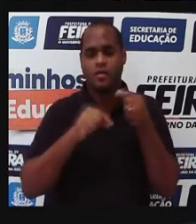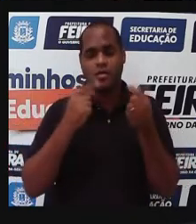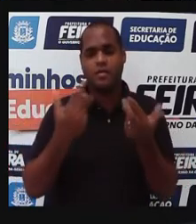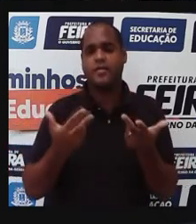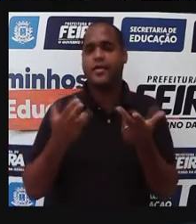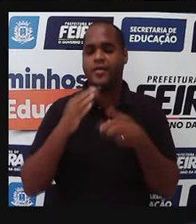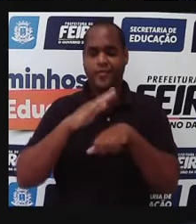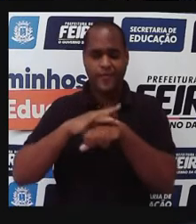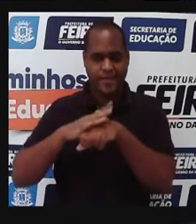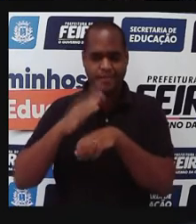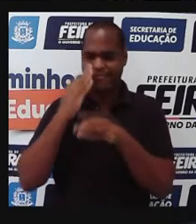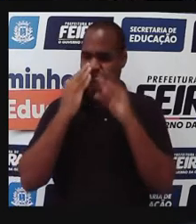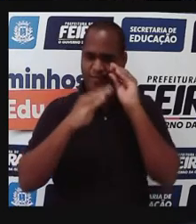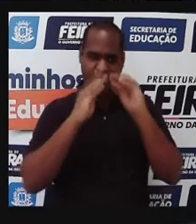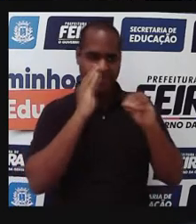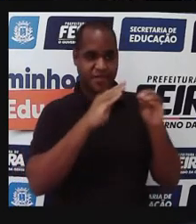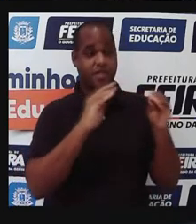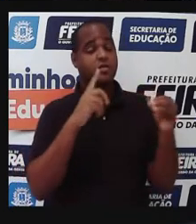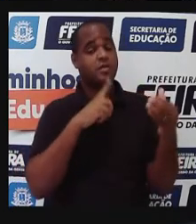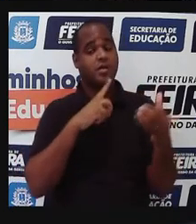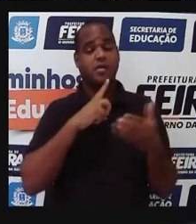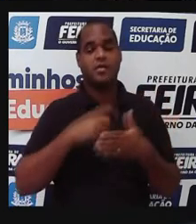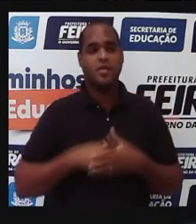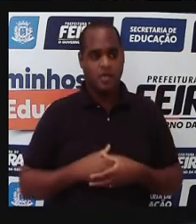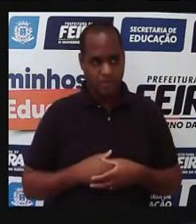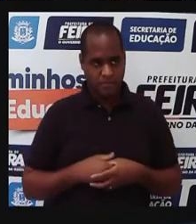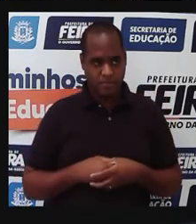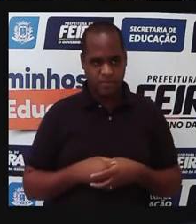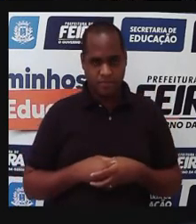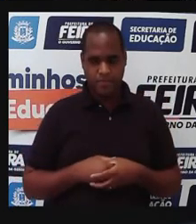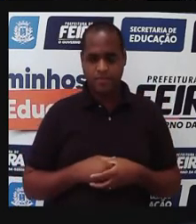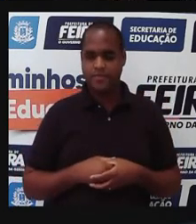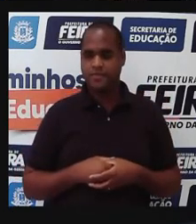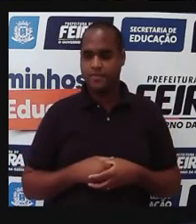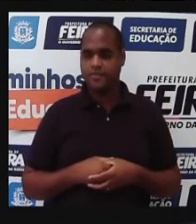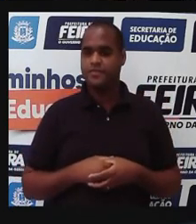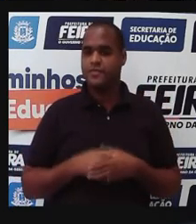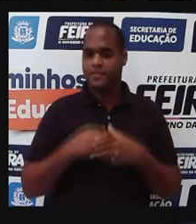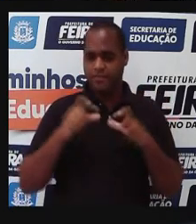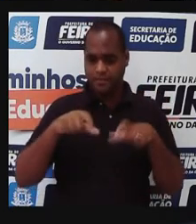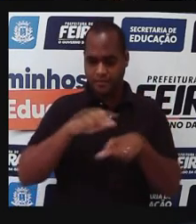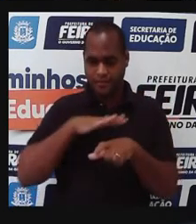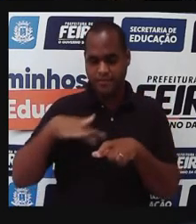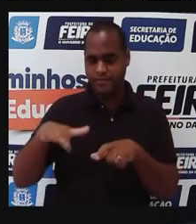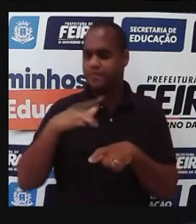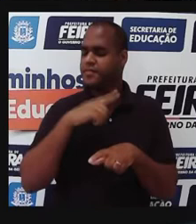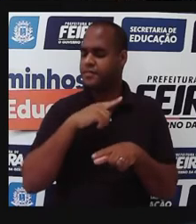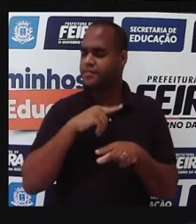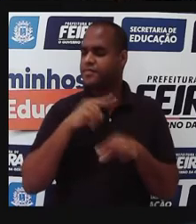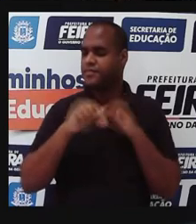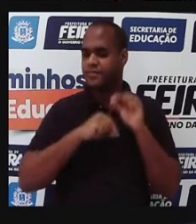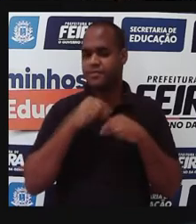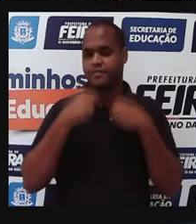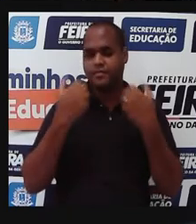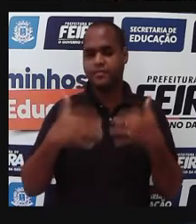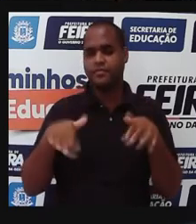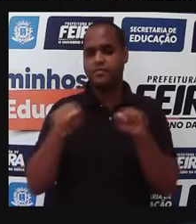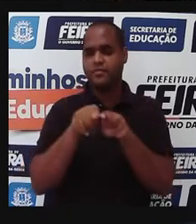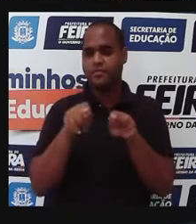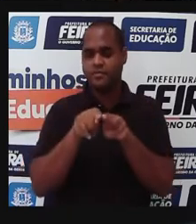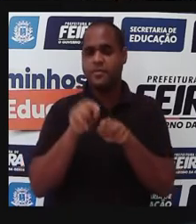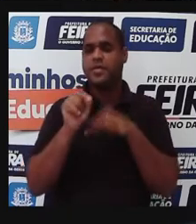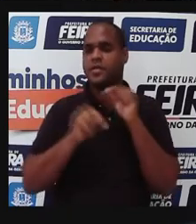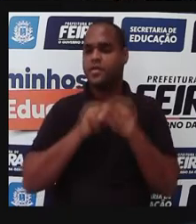negligenciadas. E por uma questão espacial, né, também elas vão ser